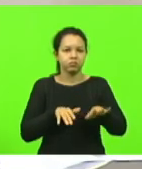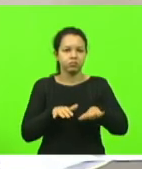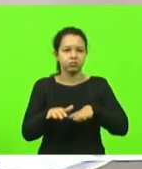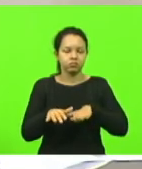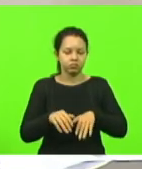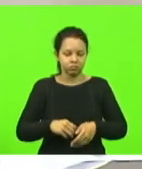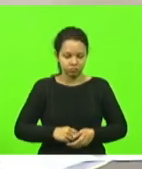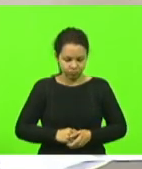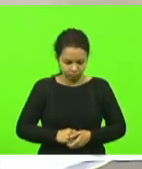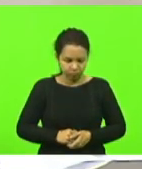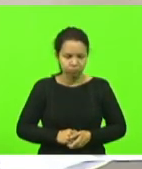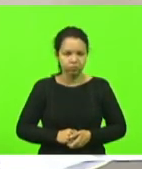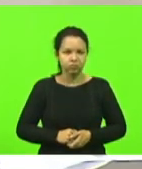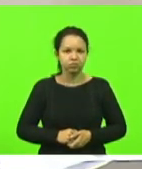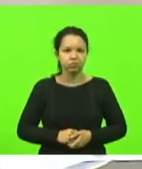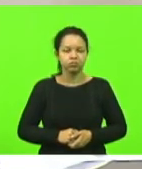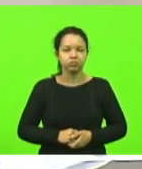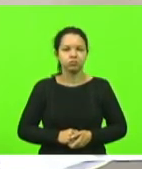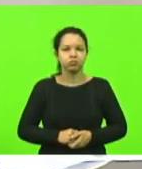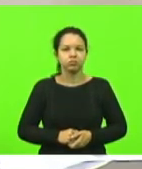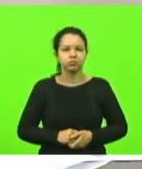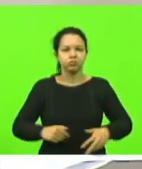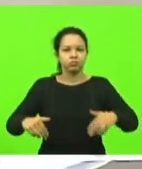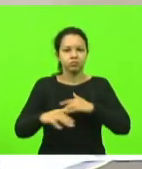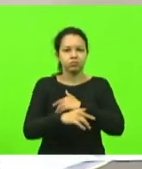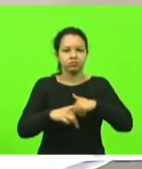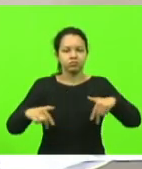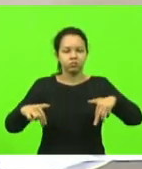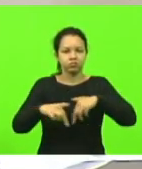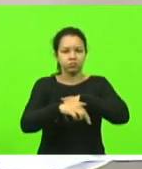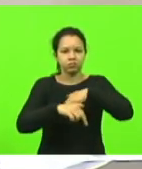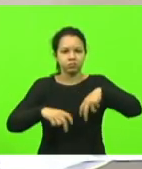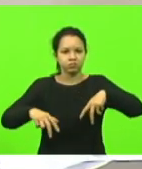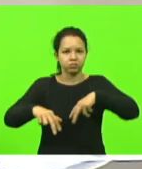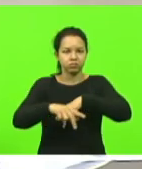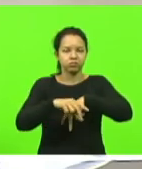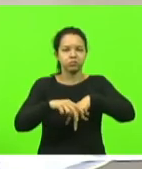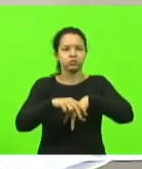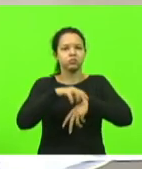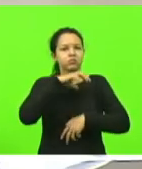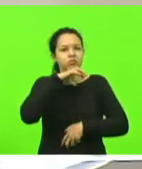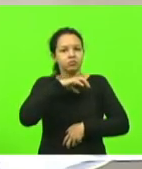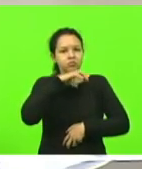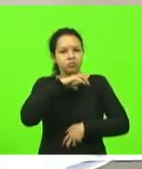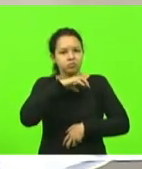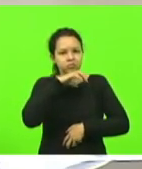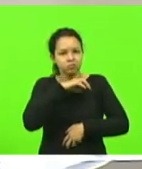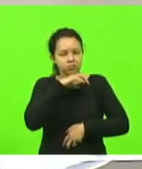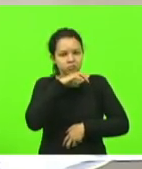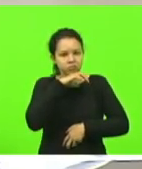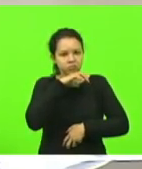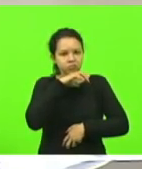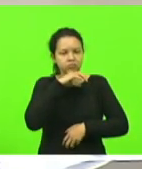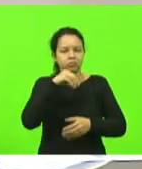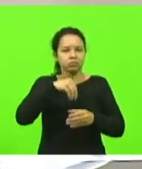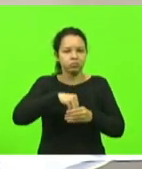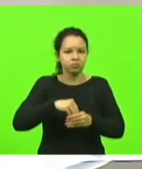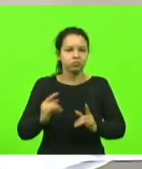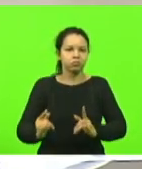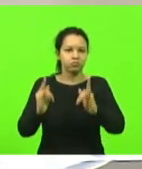de animais domésticos em condomínios. Em votação,